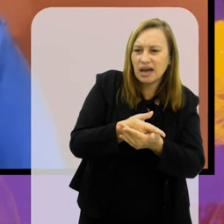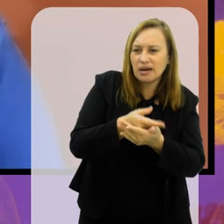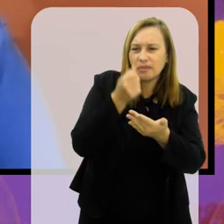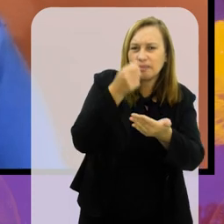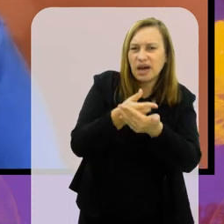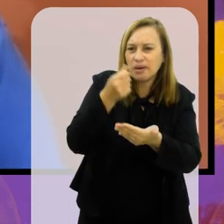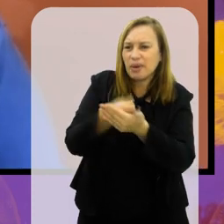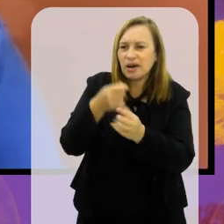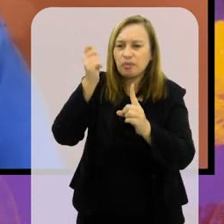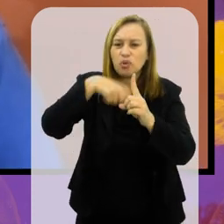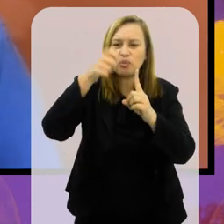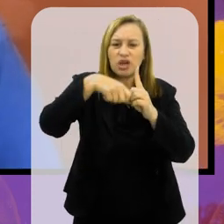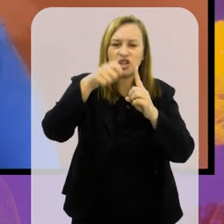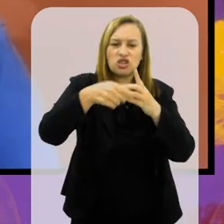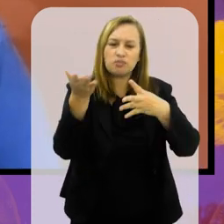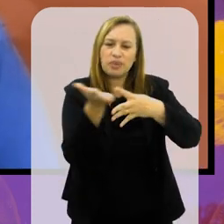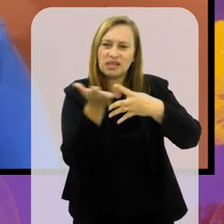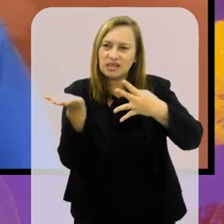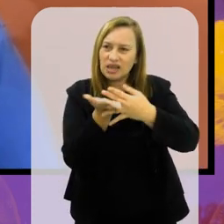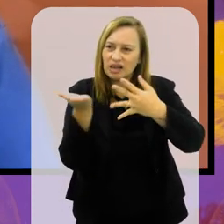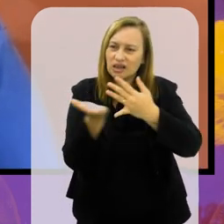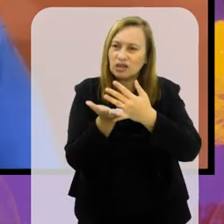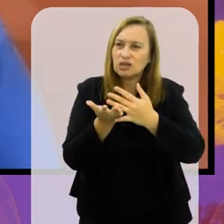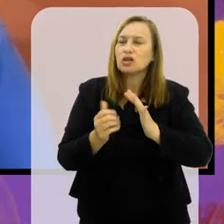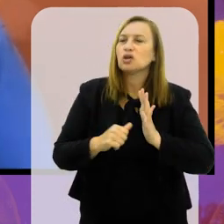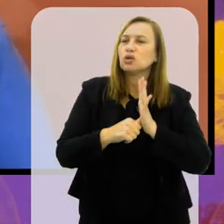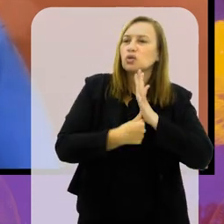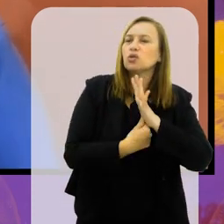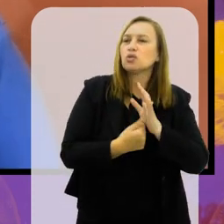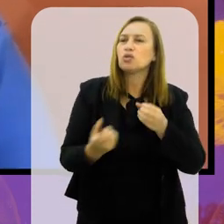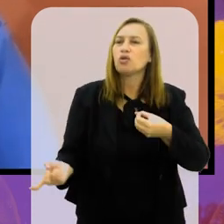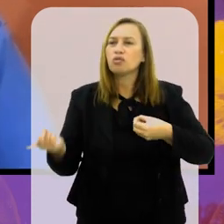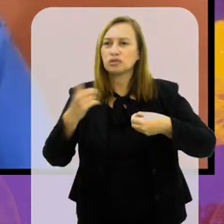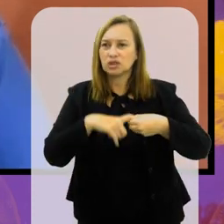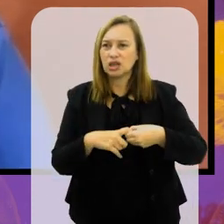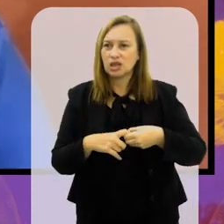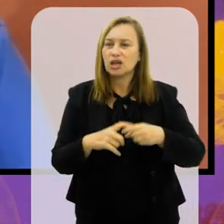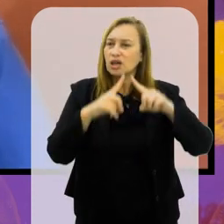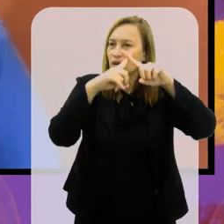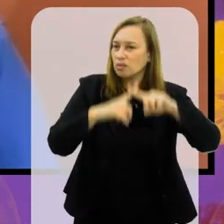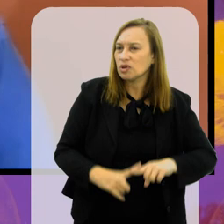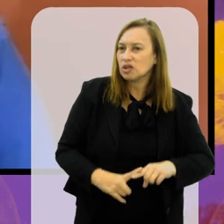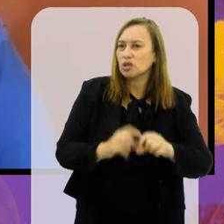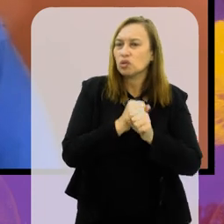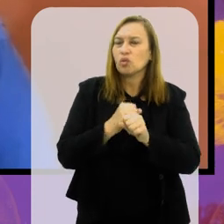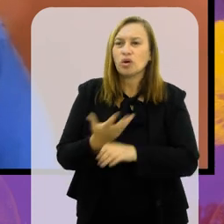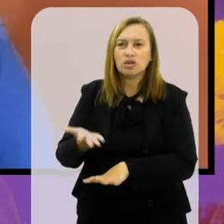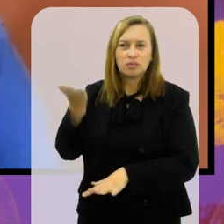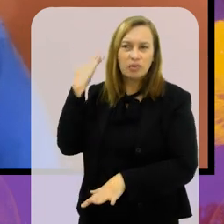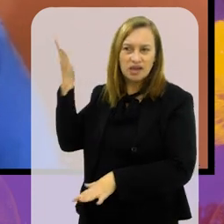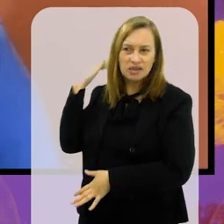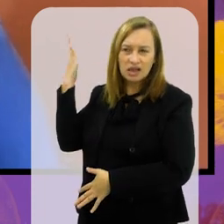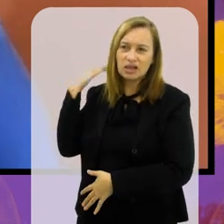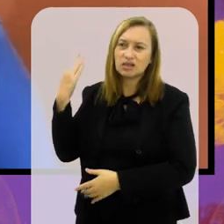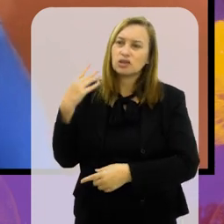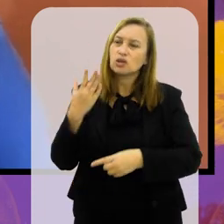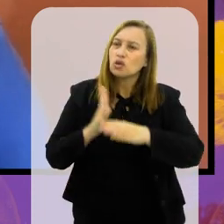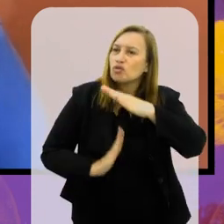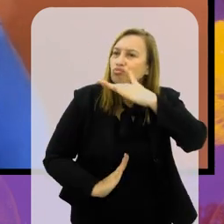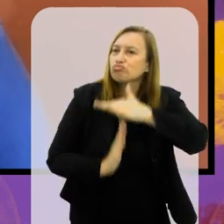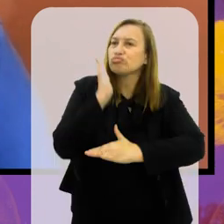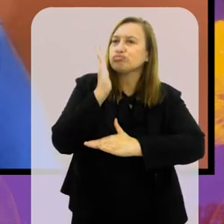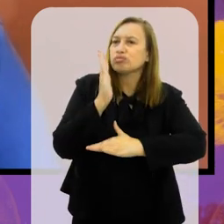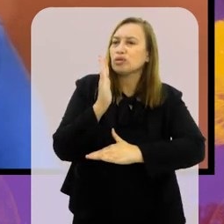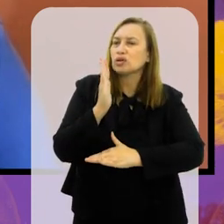Agora, uma coisa que você já falou e é importante dizer é que os públicos voltaram e o campeonato do ano